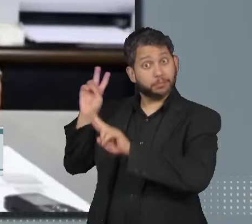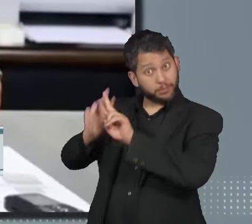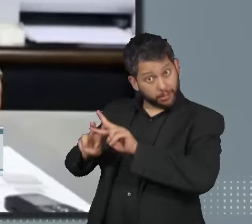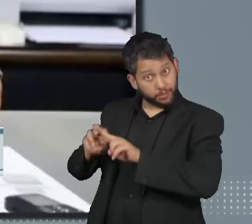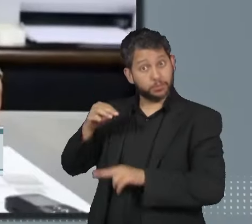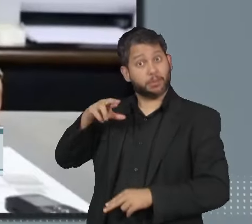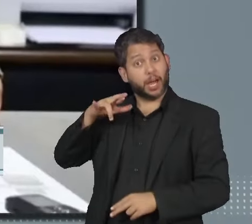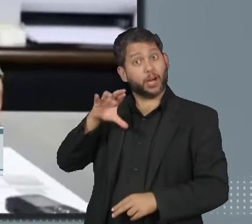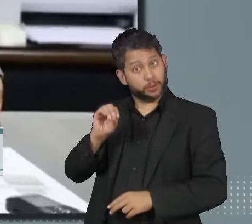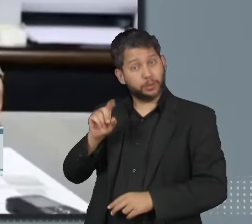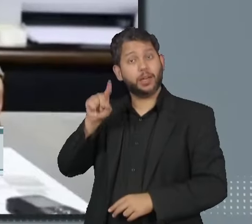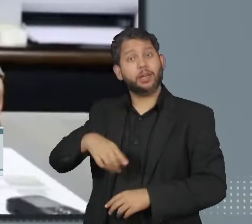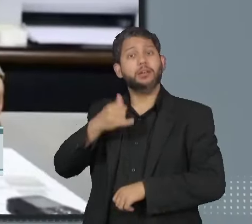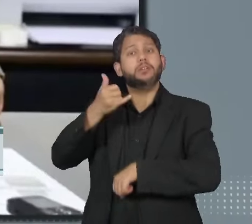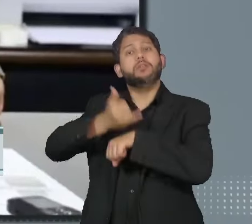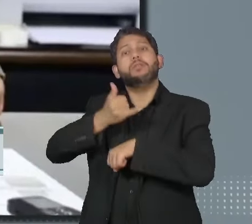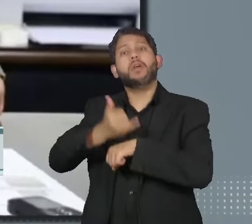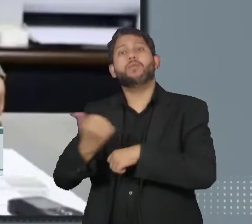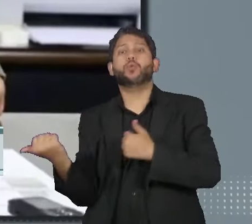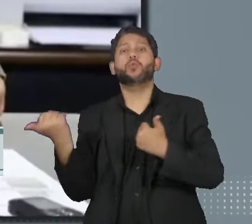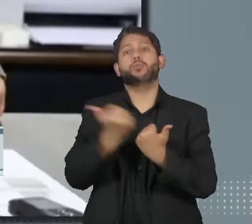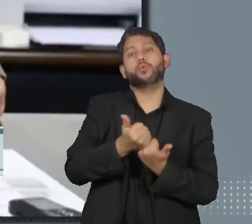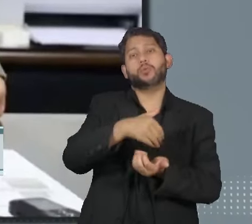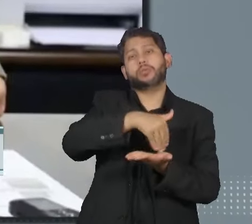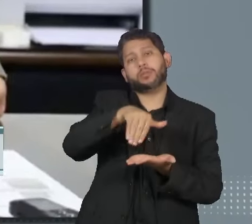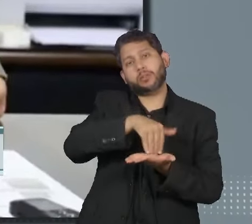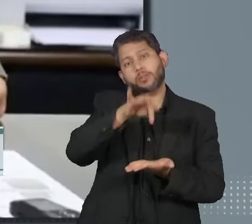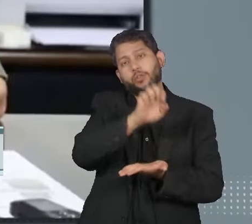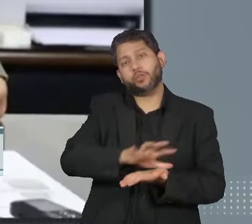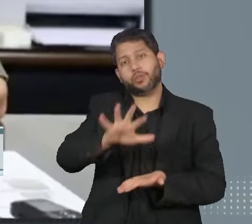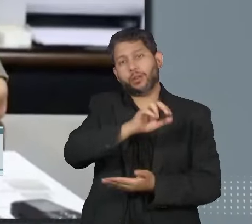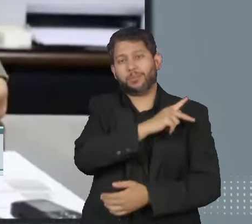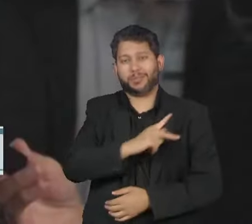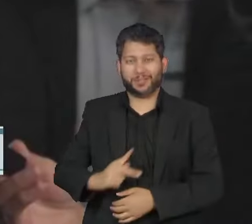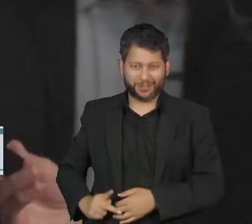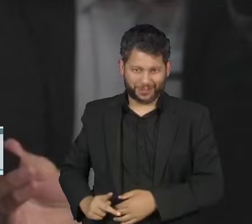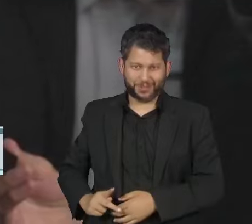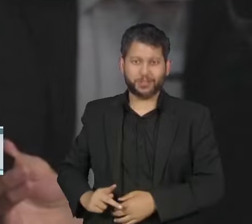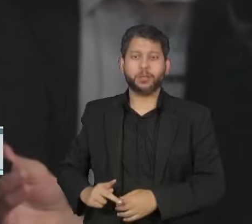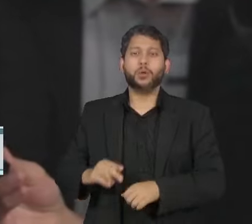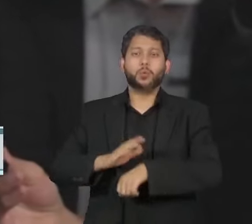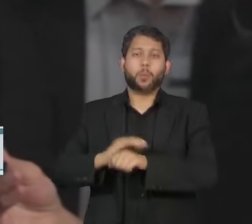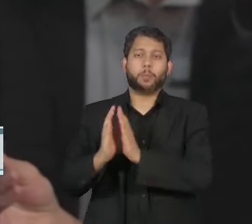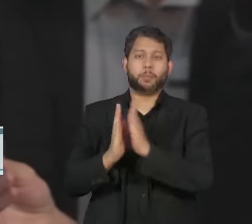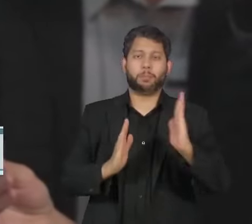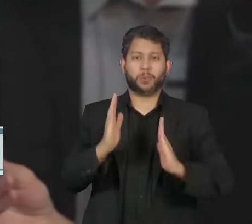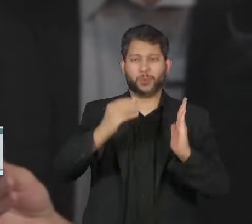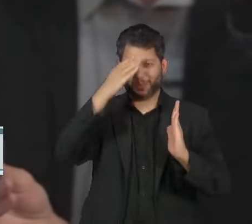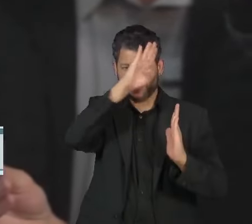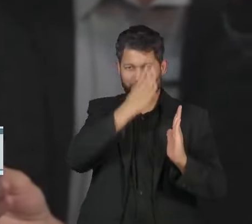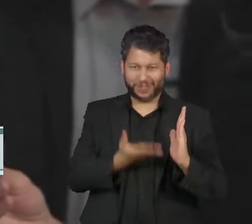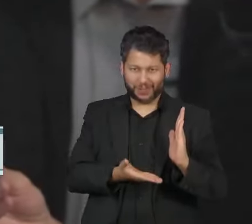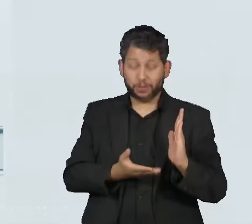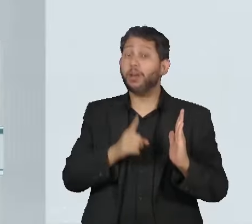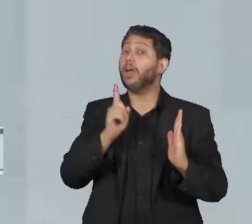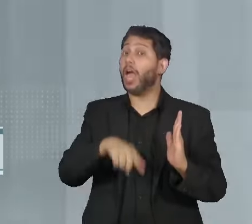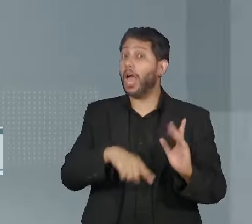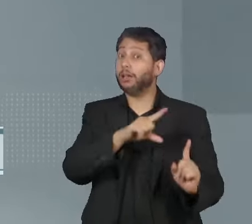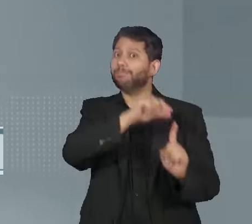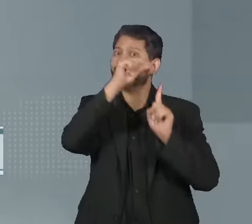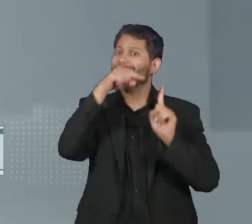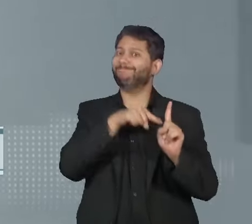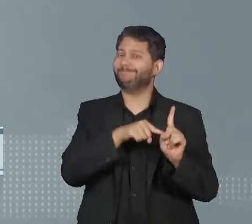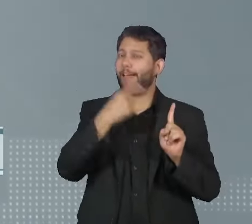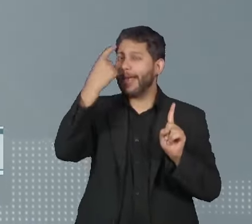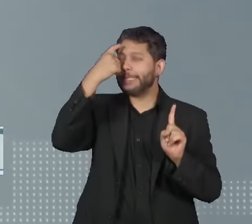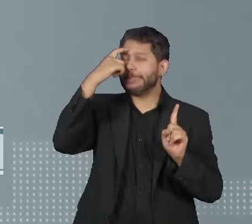Fernandes, que atuou como chefe substituto da Secretaria-Geral da Presidência da República durante a gestão de Jair Bolsonaro, é apontado como o